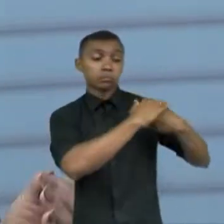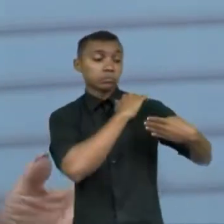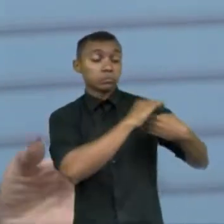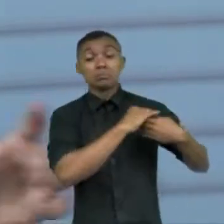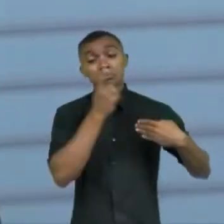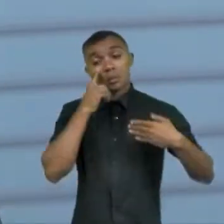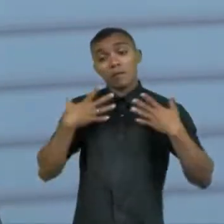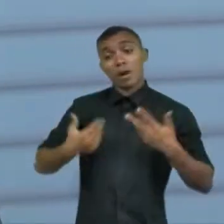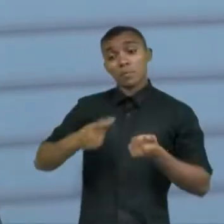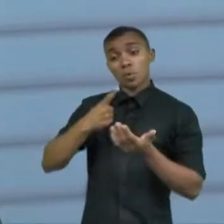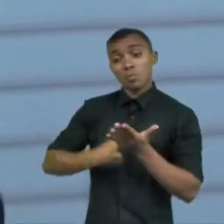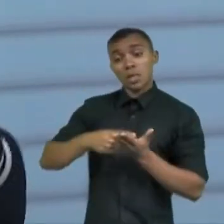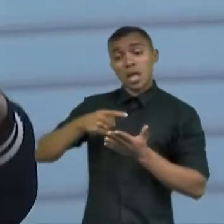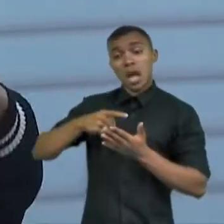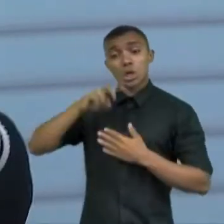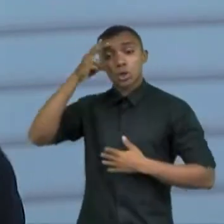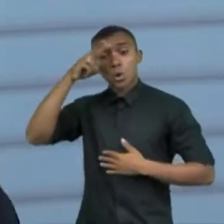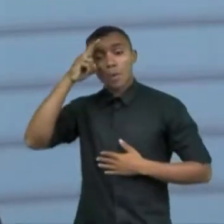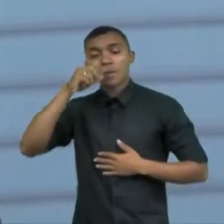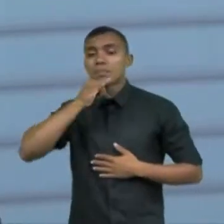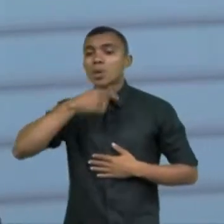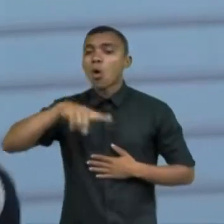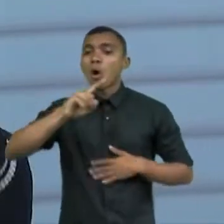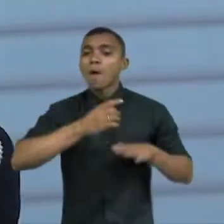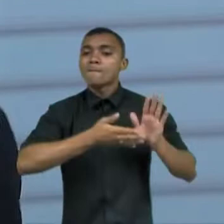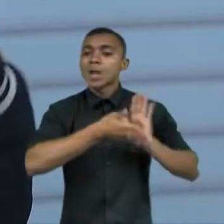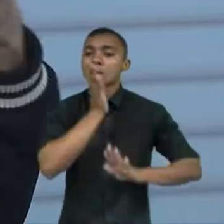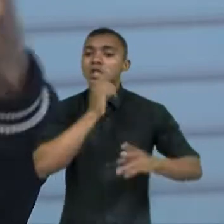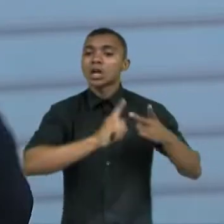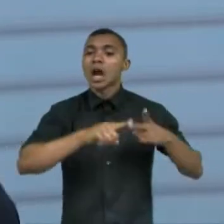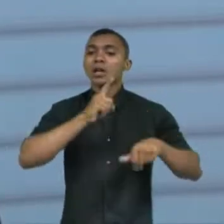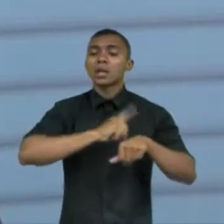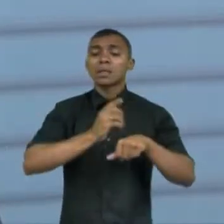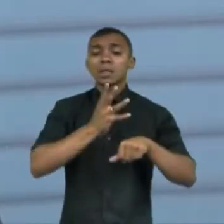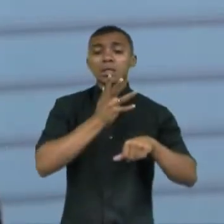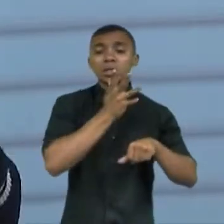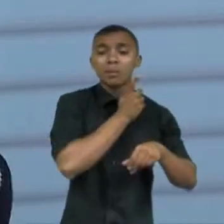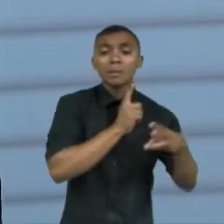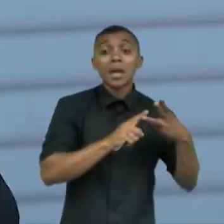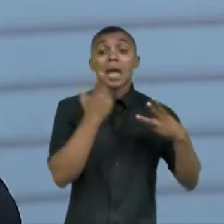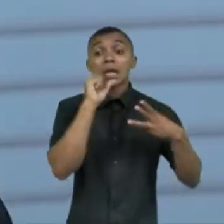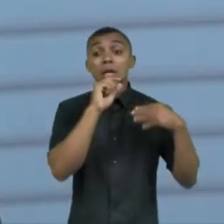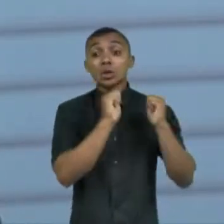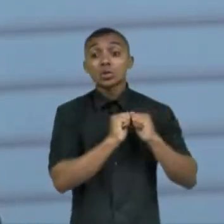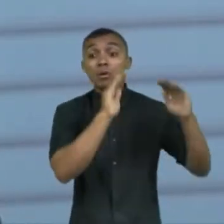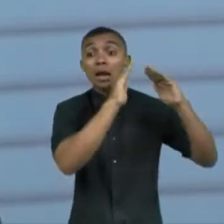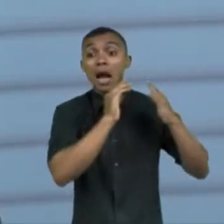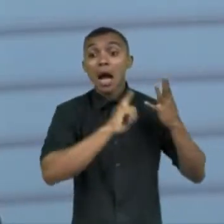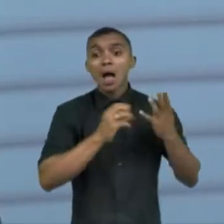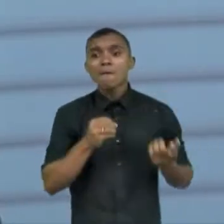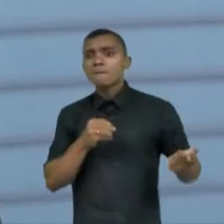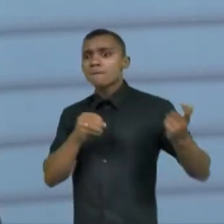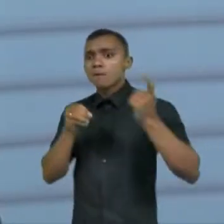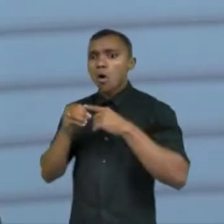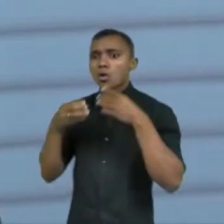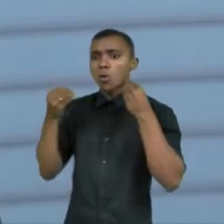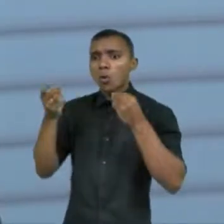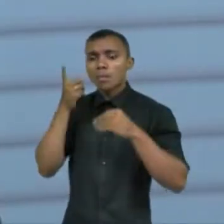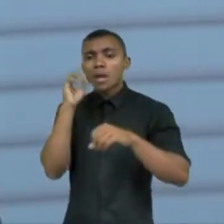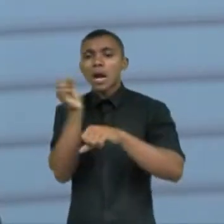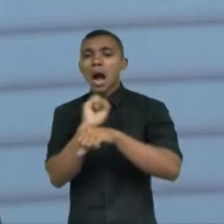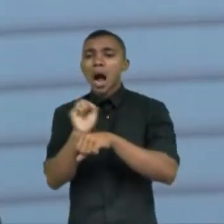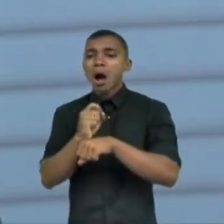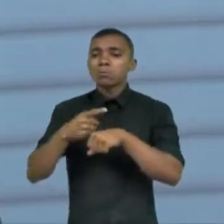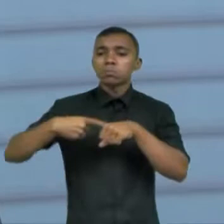social quando for viajar quanto tempo vai ficar fora quem é que vai estar lá como é que vão voltar o tempo do carro na